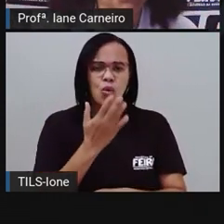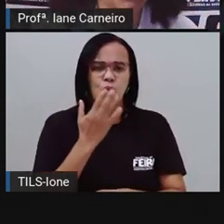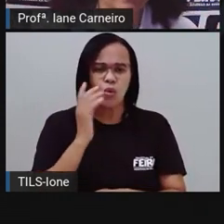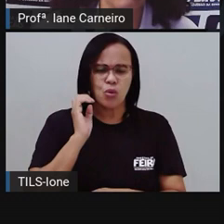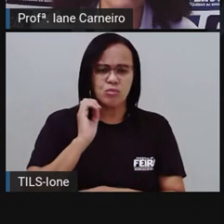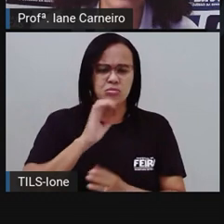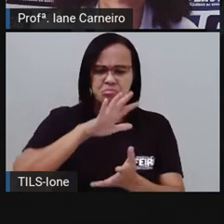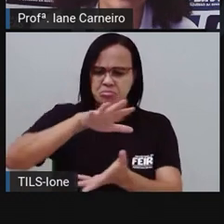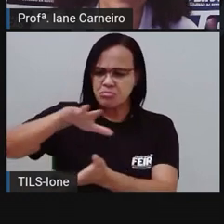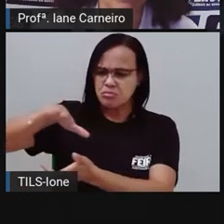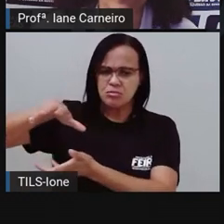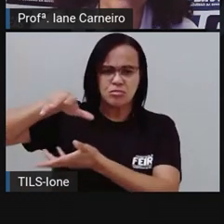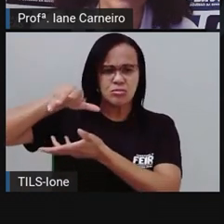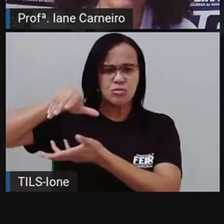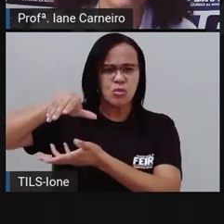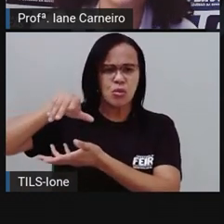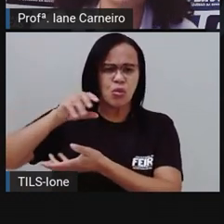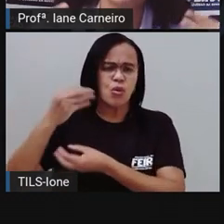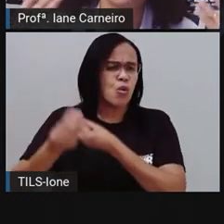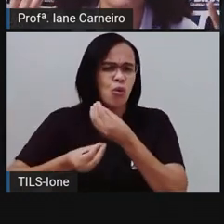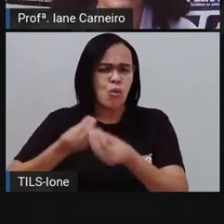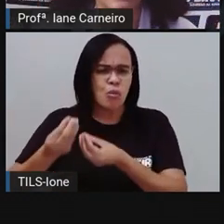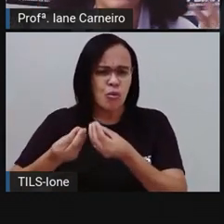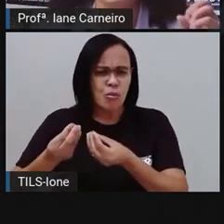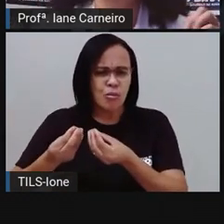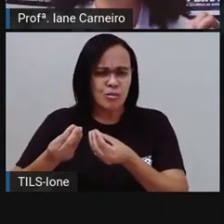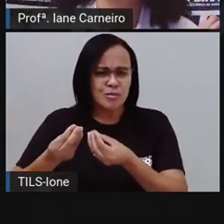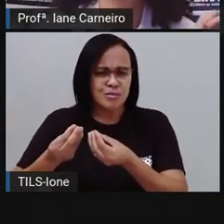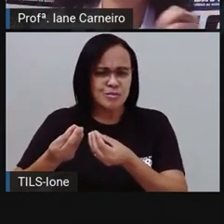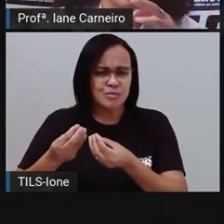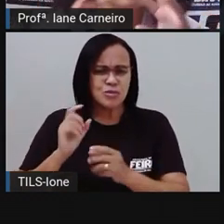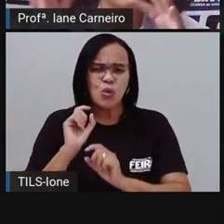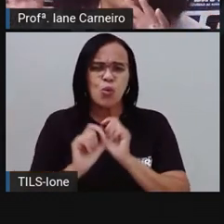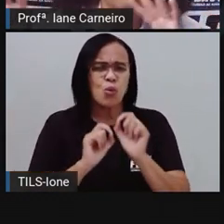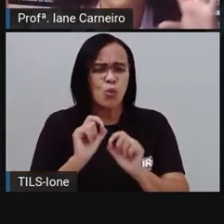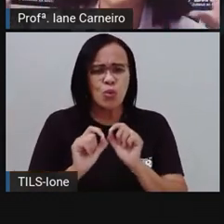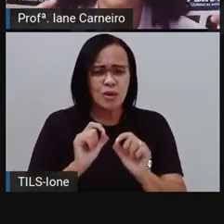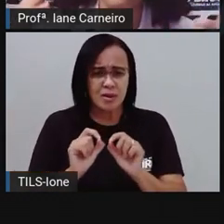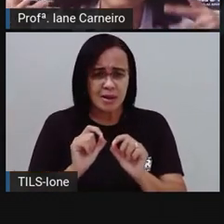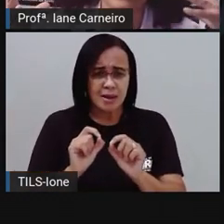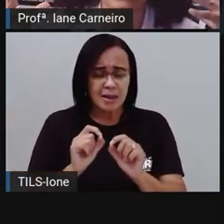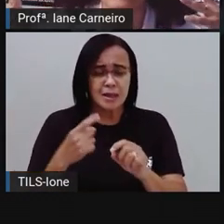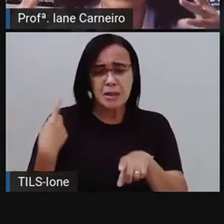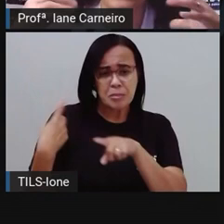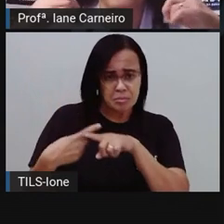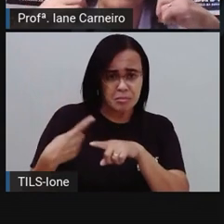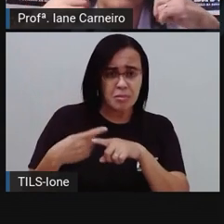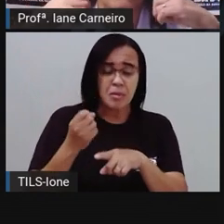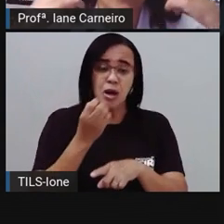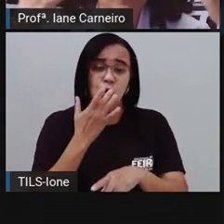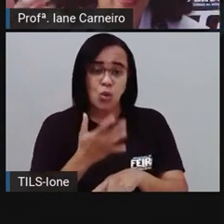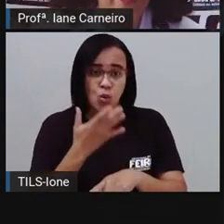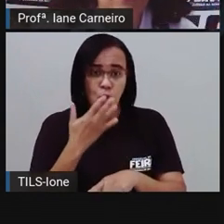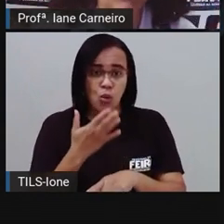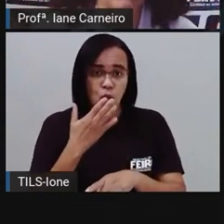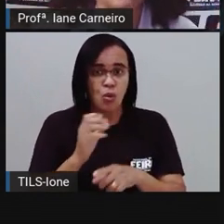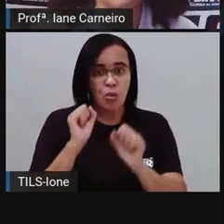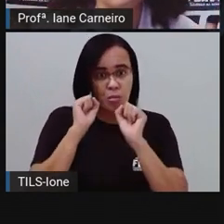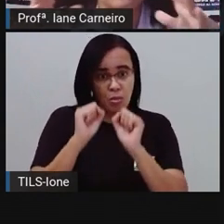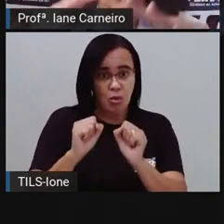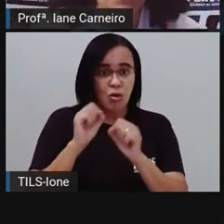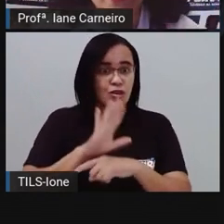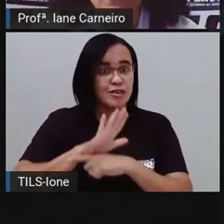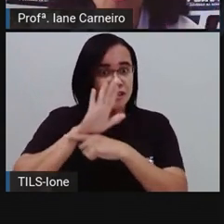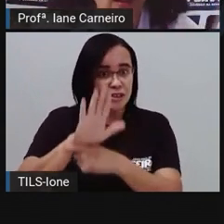do mundo, né? Porque as cores, né? Elas têm o poder de mudar, né? A percepção, ou seja, o olhar que a gente